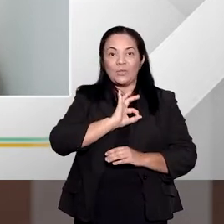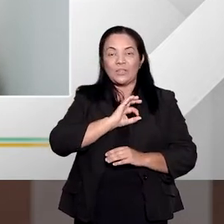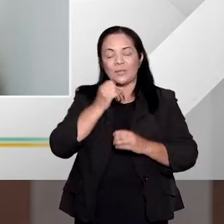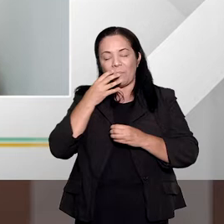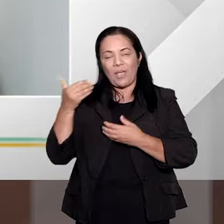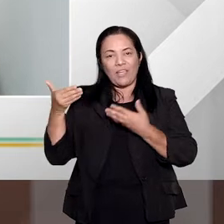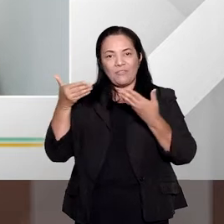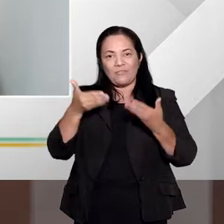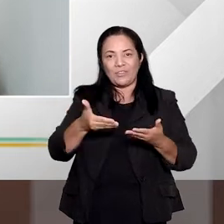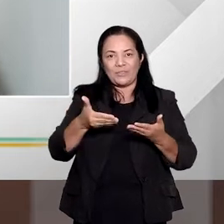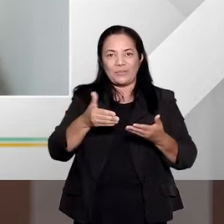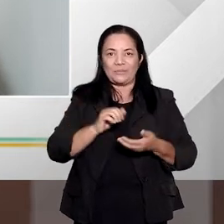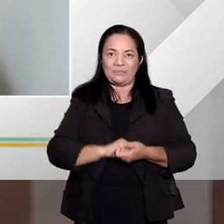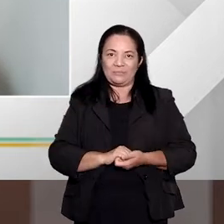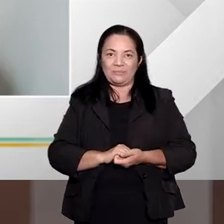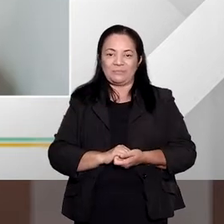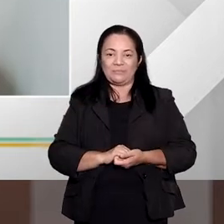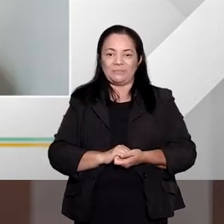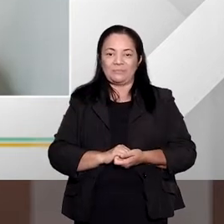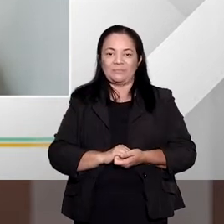bem-vindo ao Entender Direito de hoje.